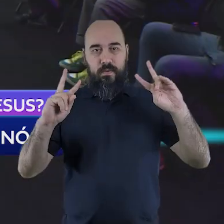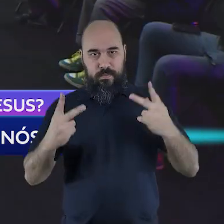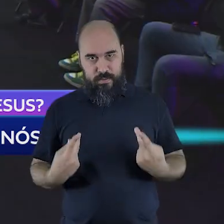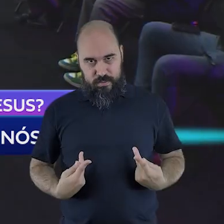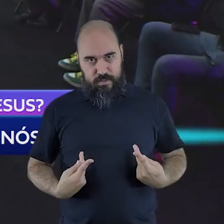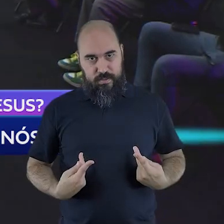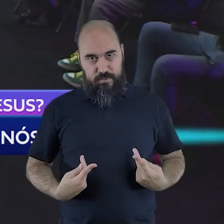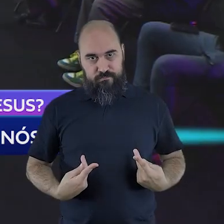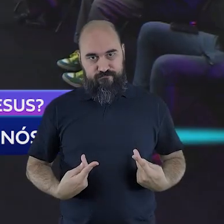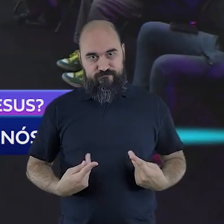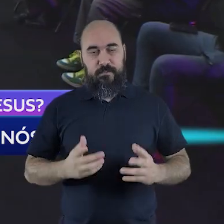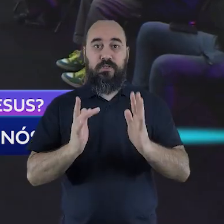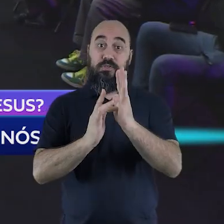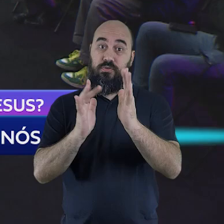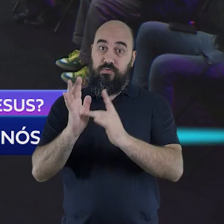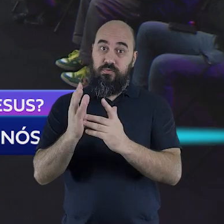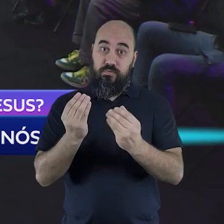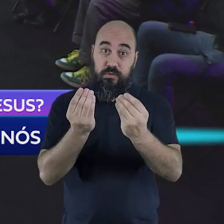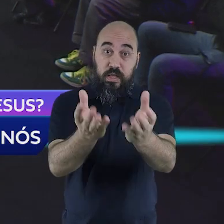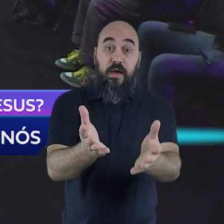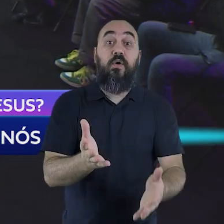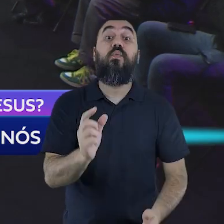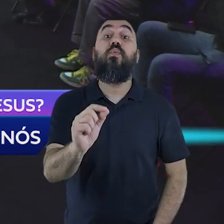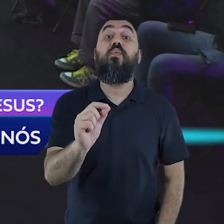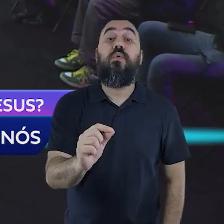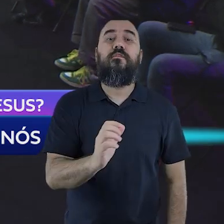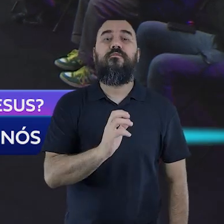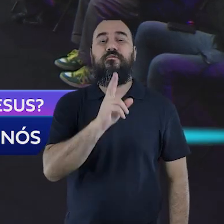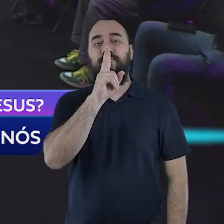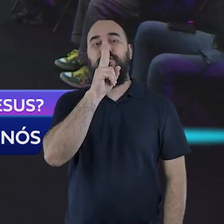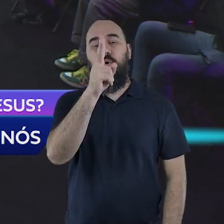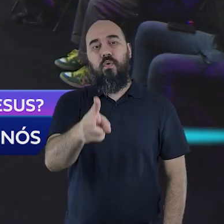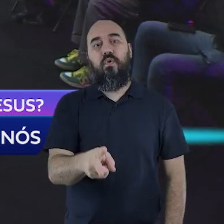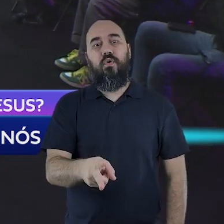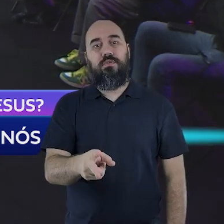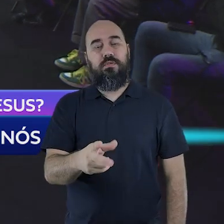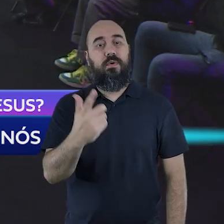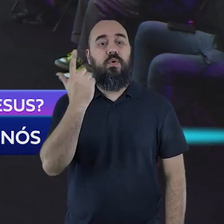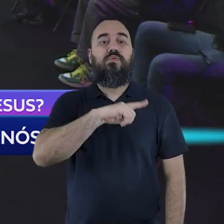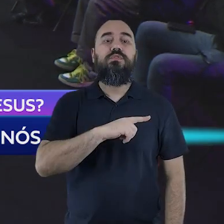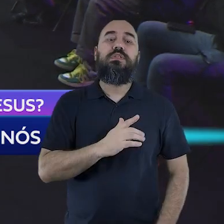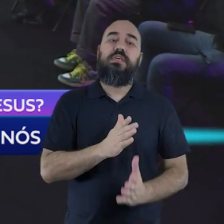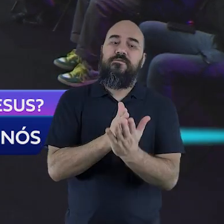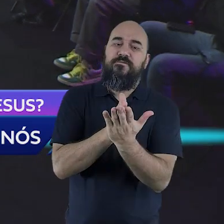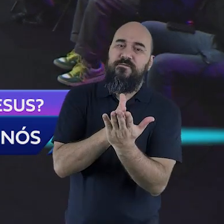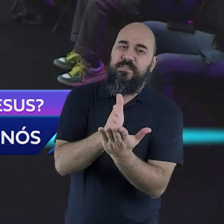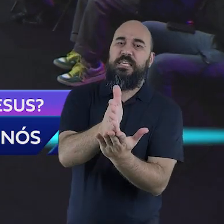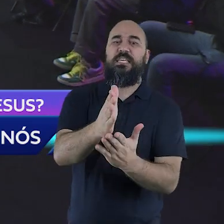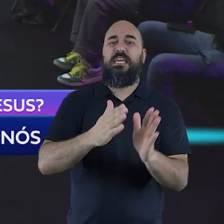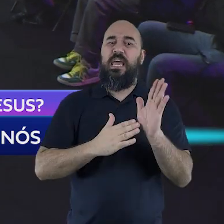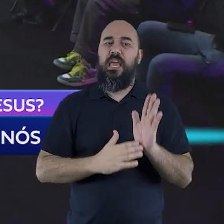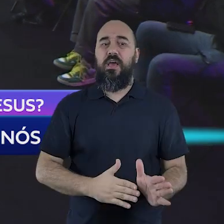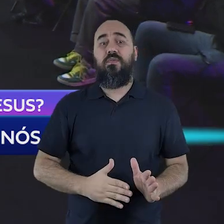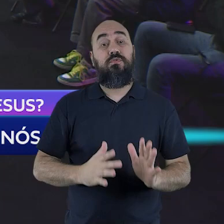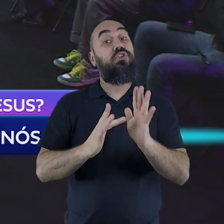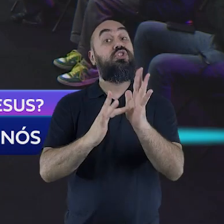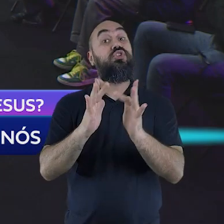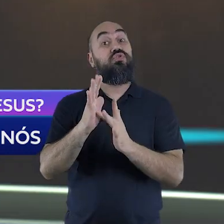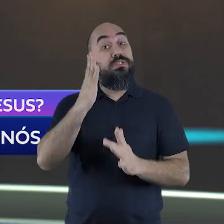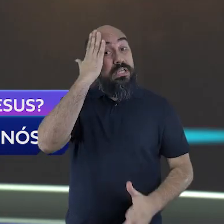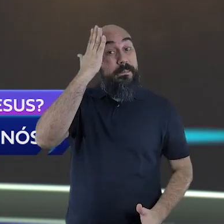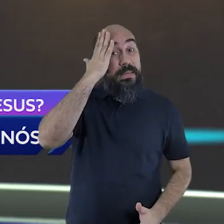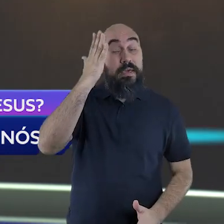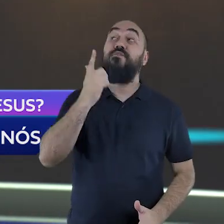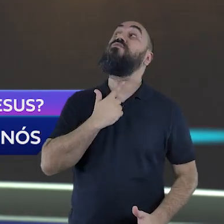Ele nos dá forças para que consigamos ser fiéis. Jesus sabia qual era a vontade